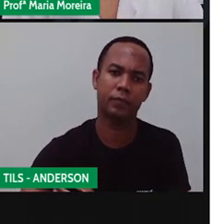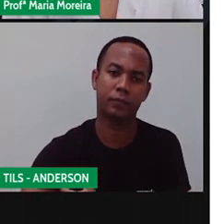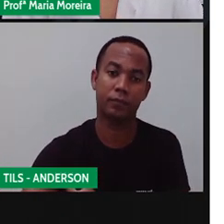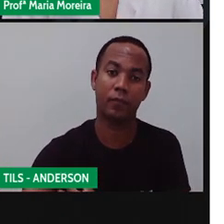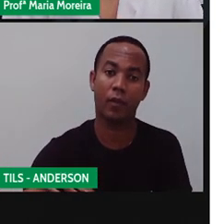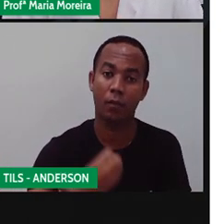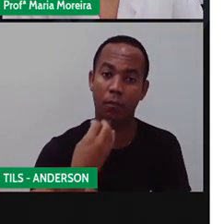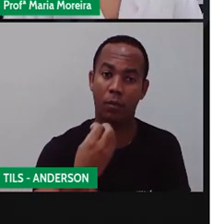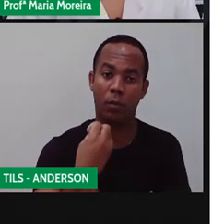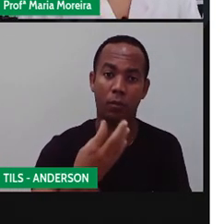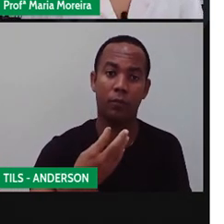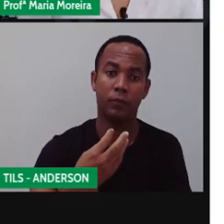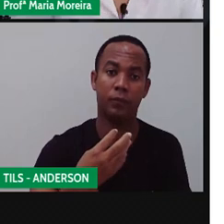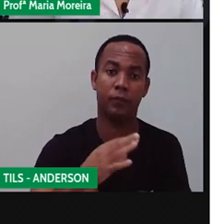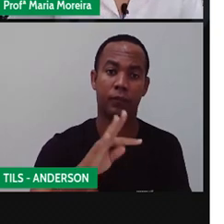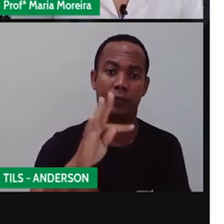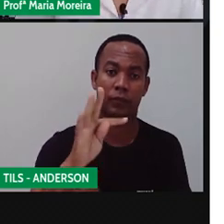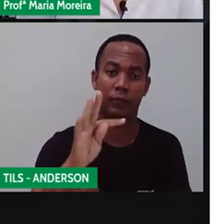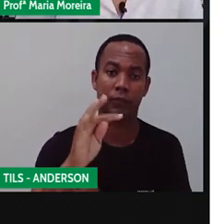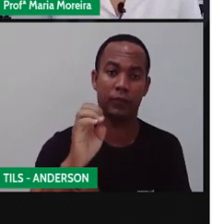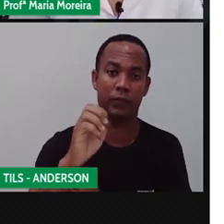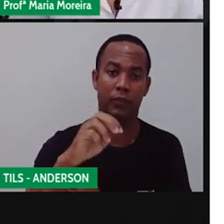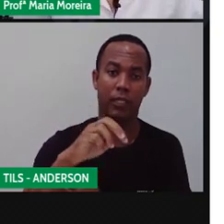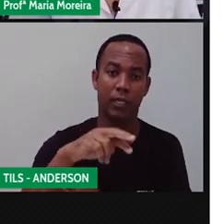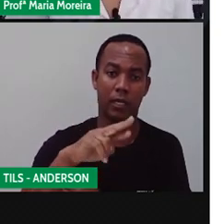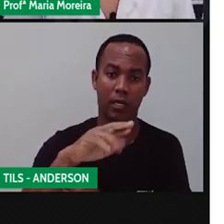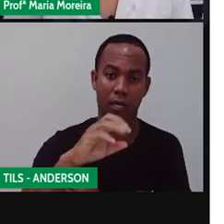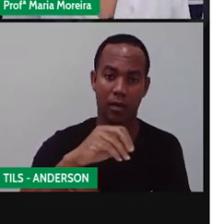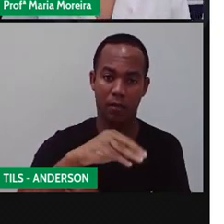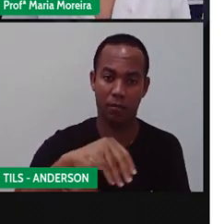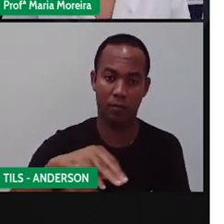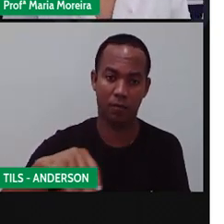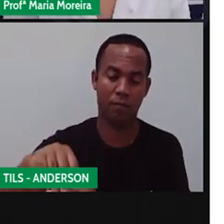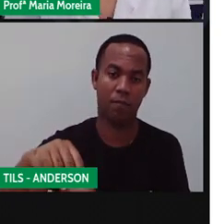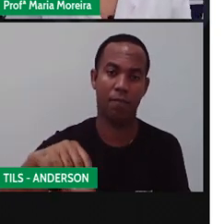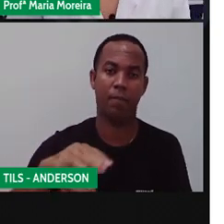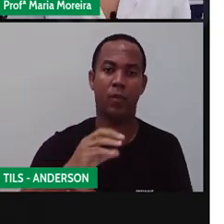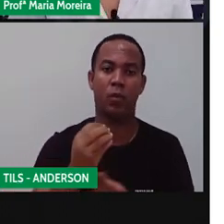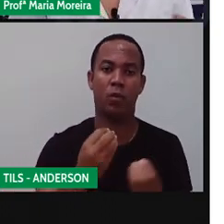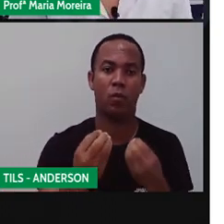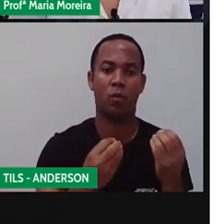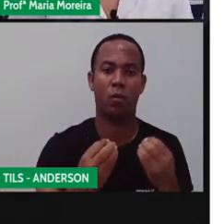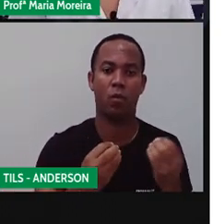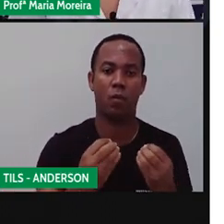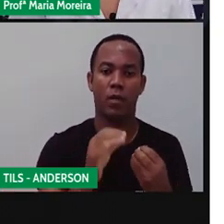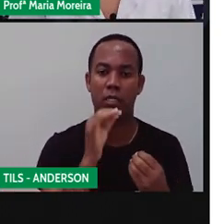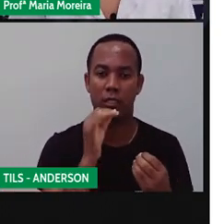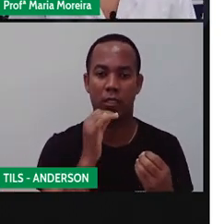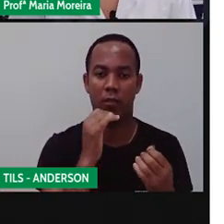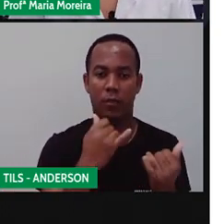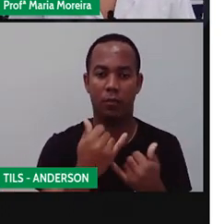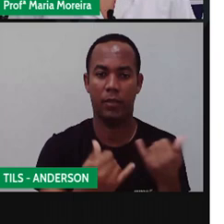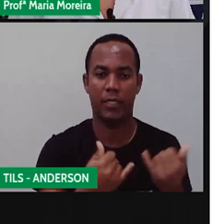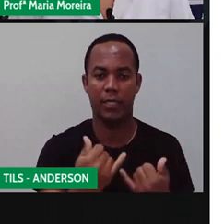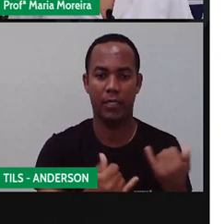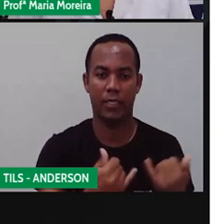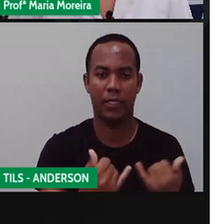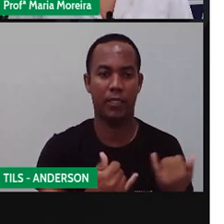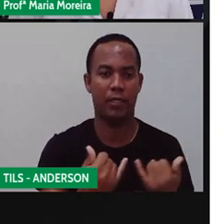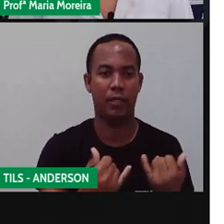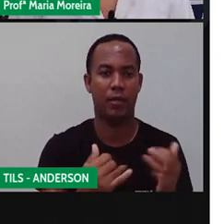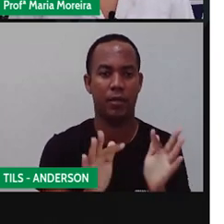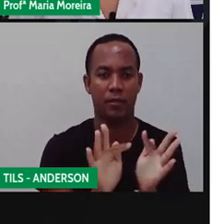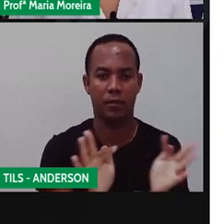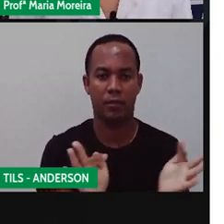Bom, Terra Má, né? É uma adaptação de uma brincadeira popular de Moçambique. É uma brincadeira